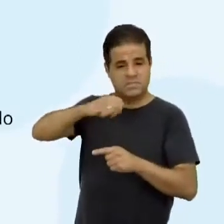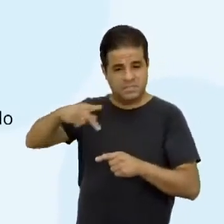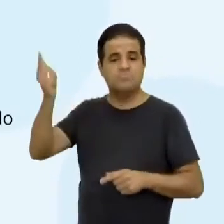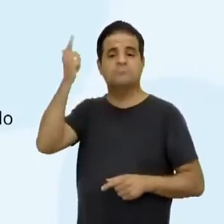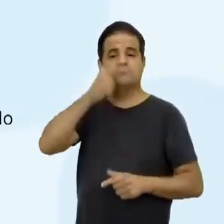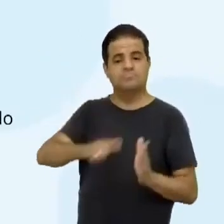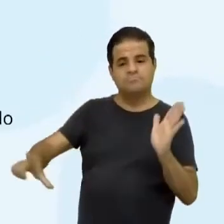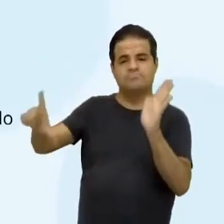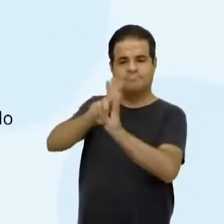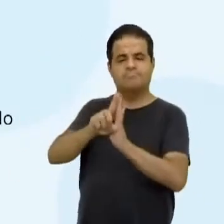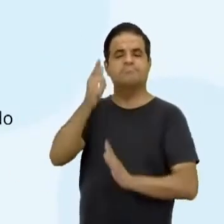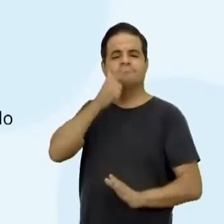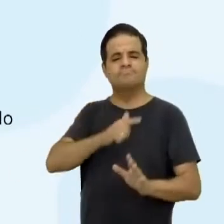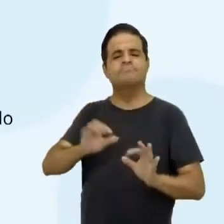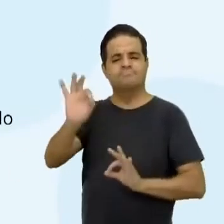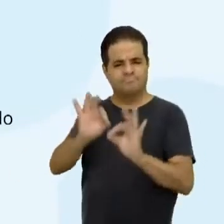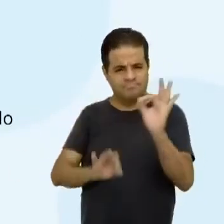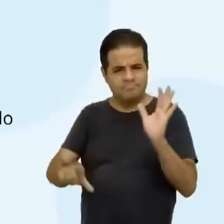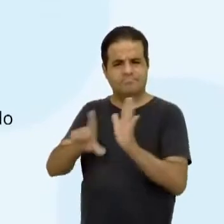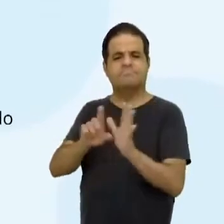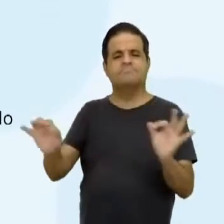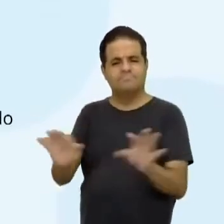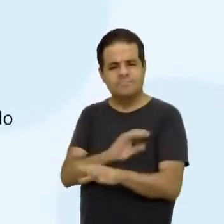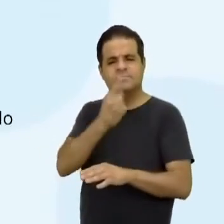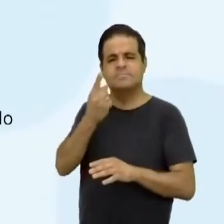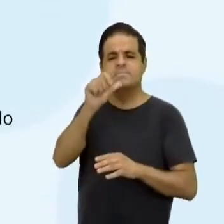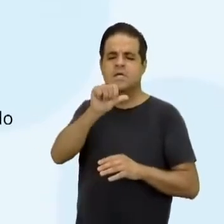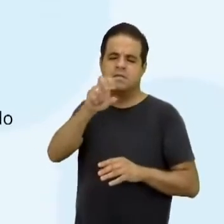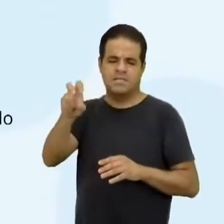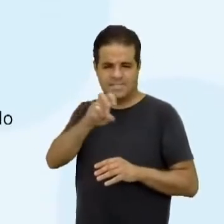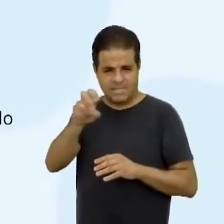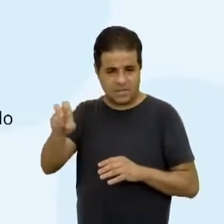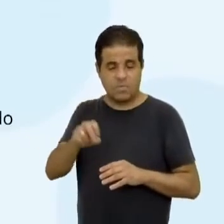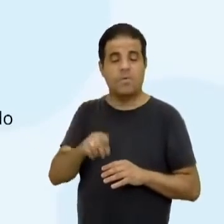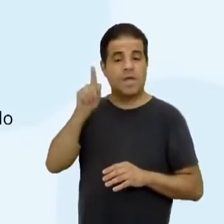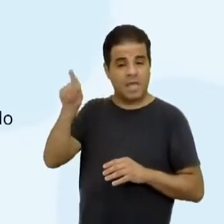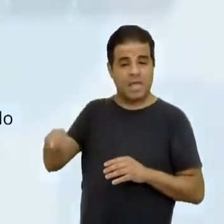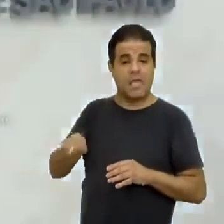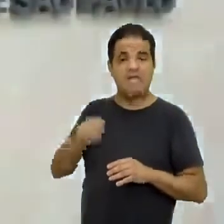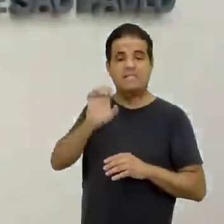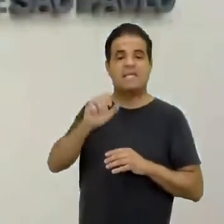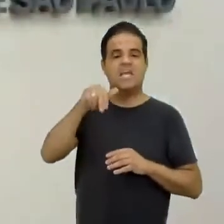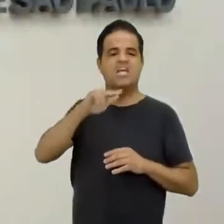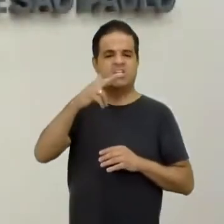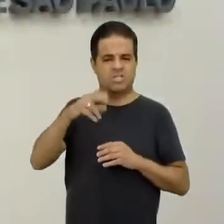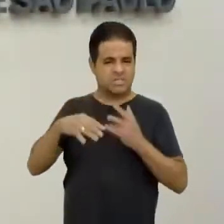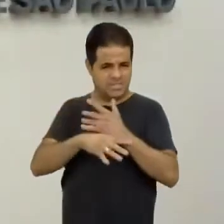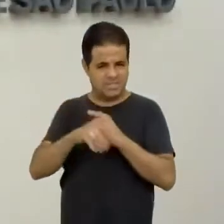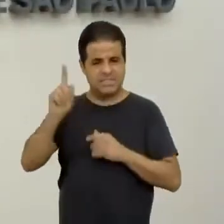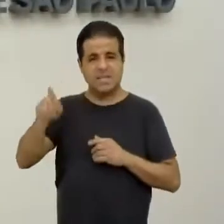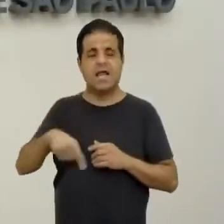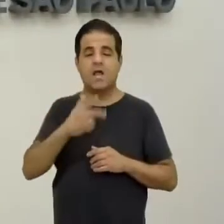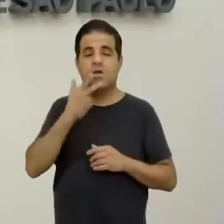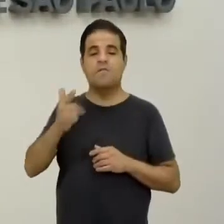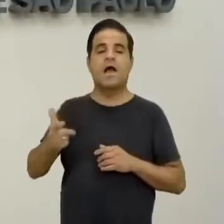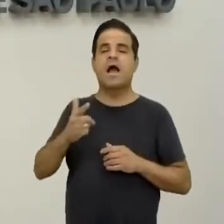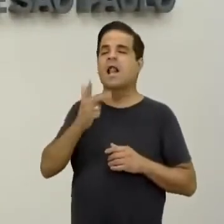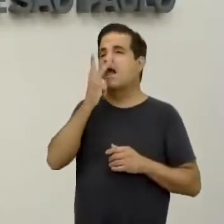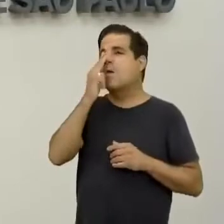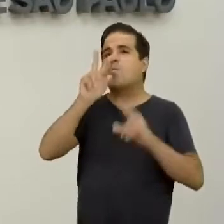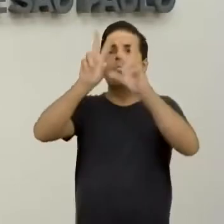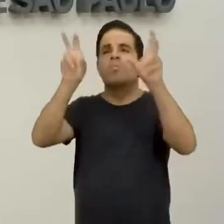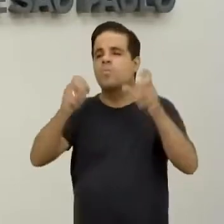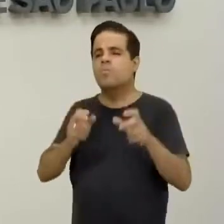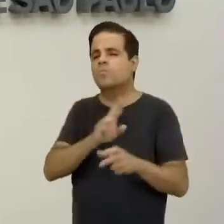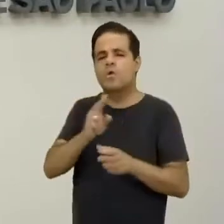legalizá-la em 55. Então, a gente tem, assim, esse engenho Galileia, ele era um engenho que a gente chama de fogo morto,